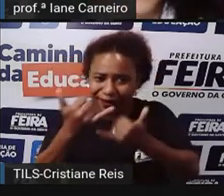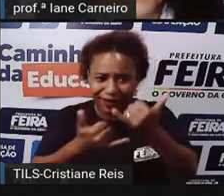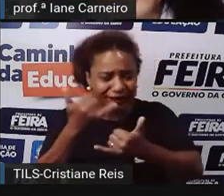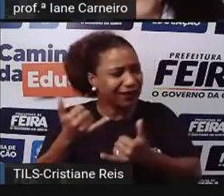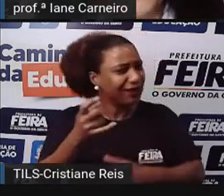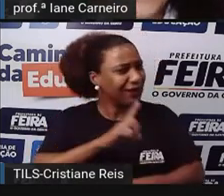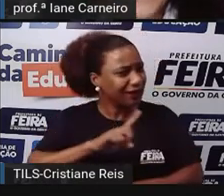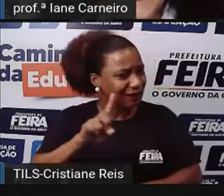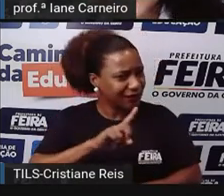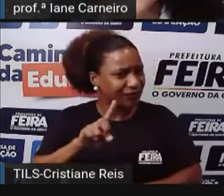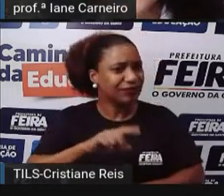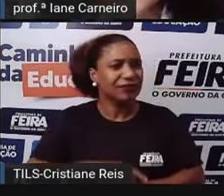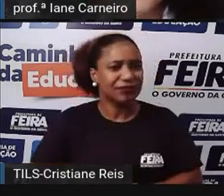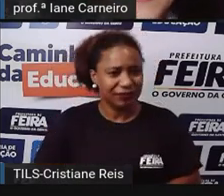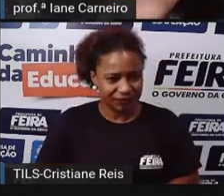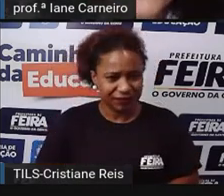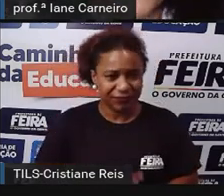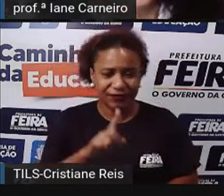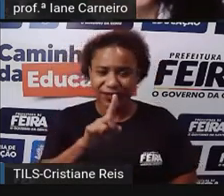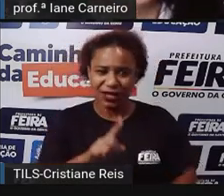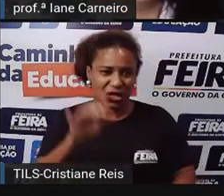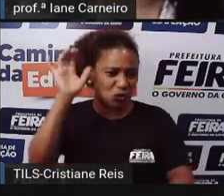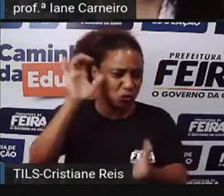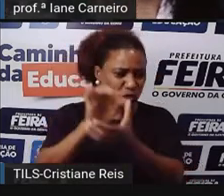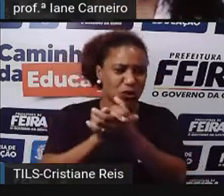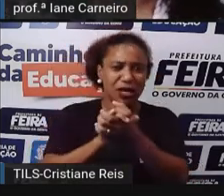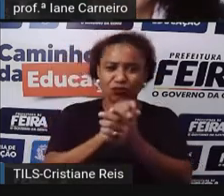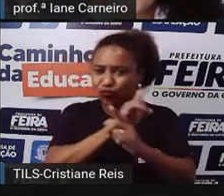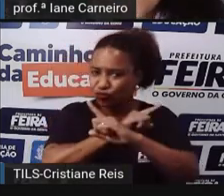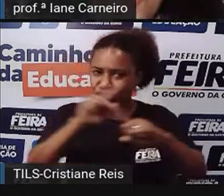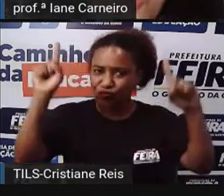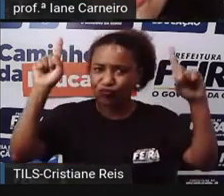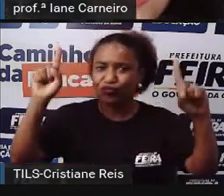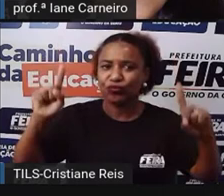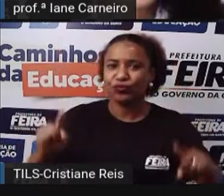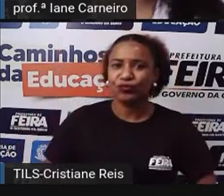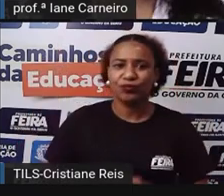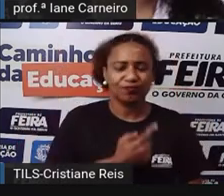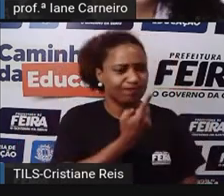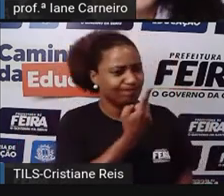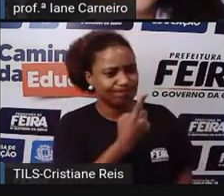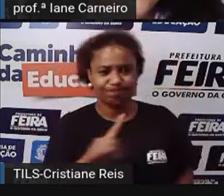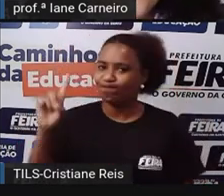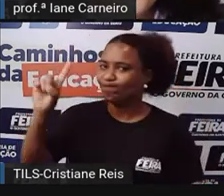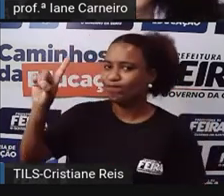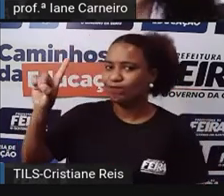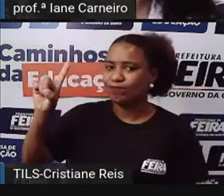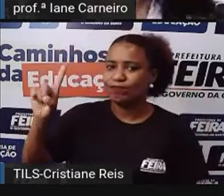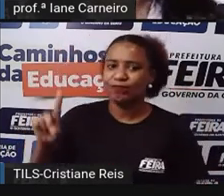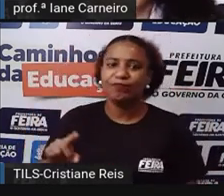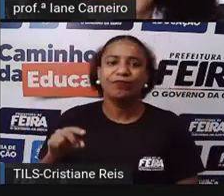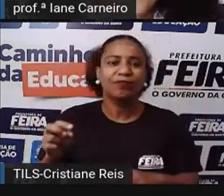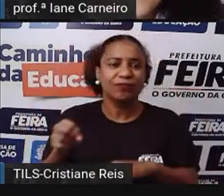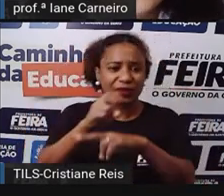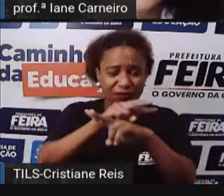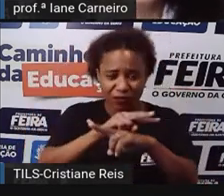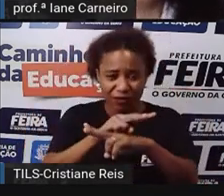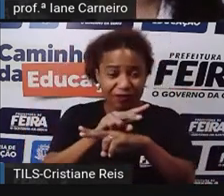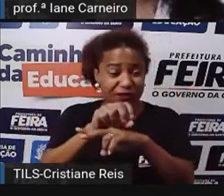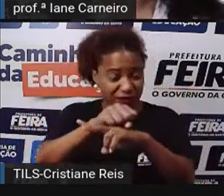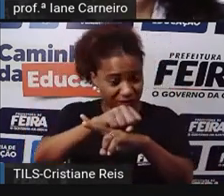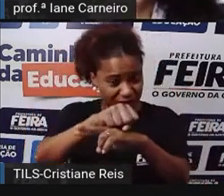E resolveu Assim não caso mais Virou as costas E mandou o caramujo Voltar para casa